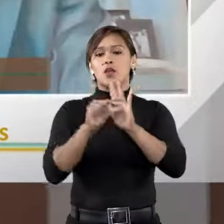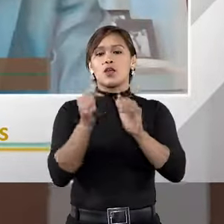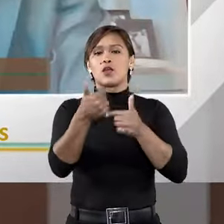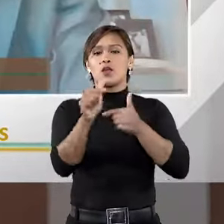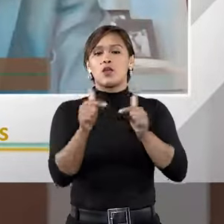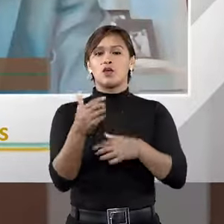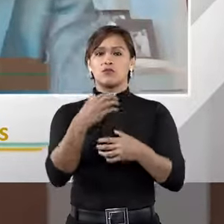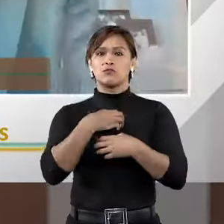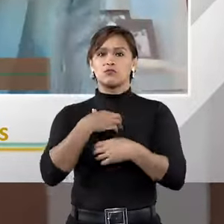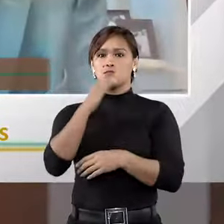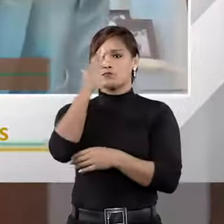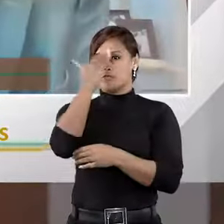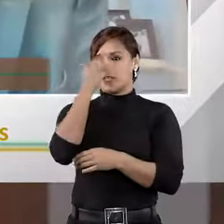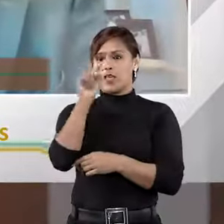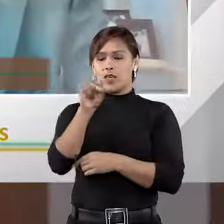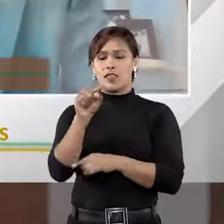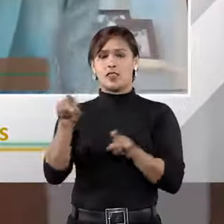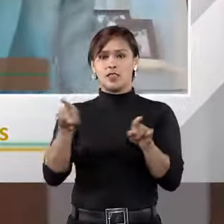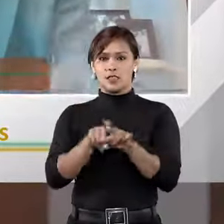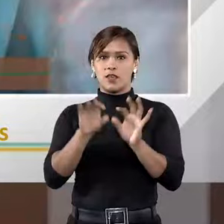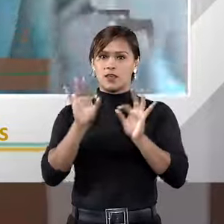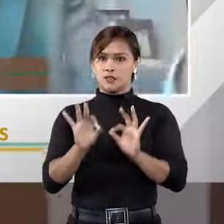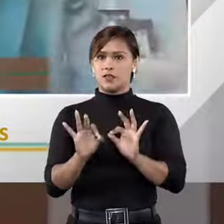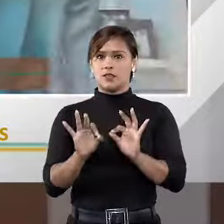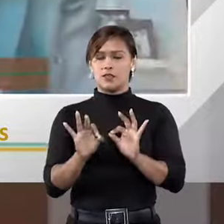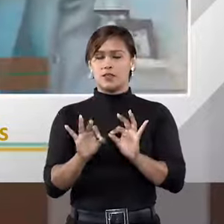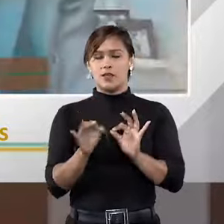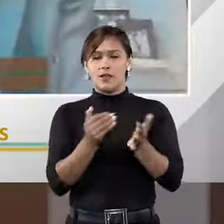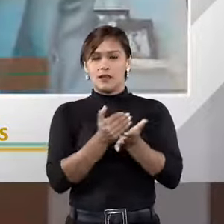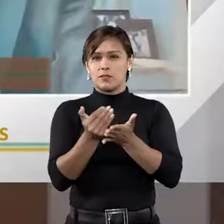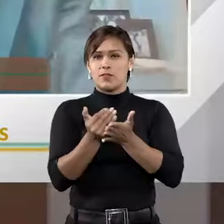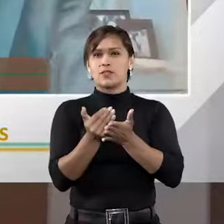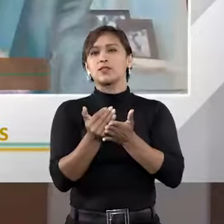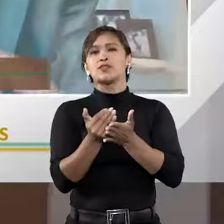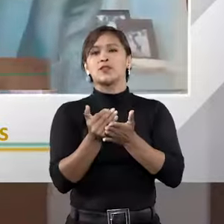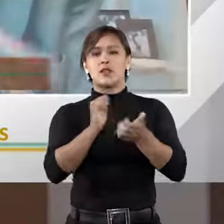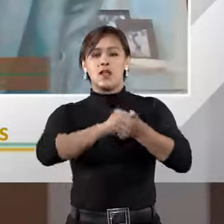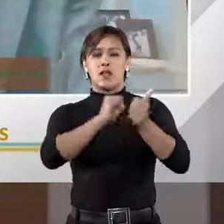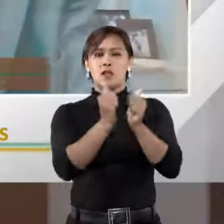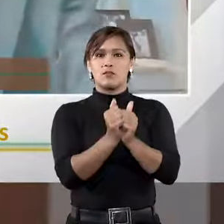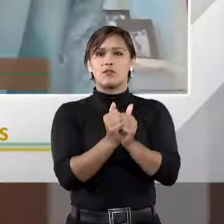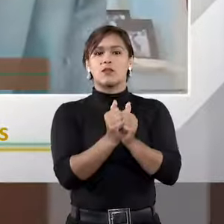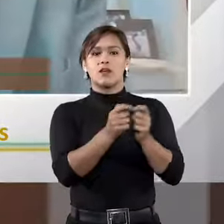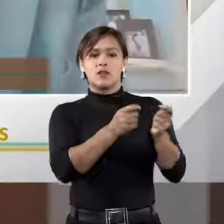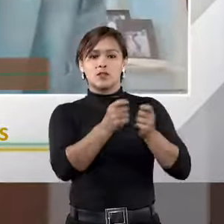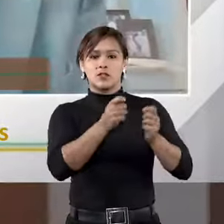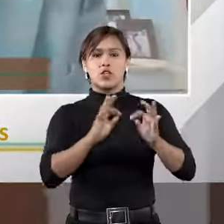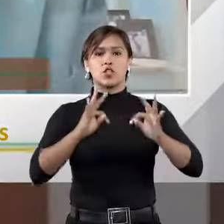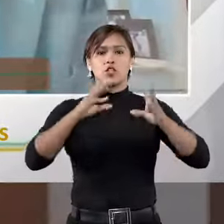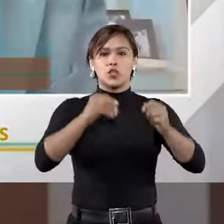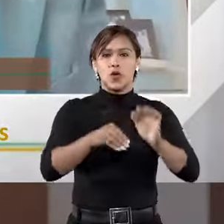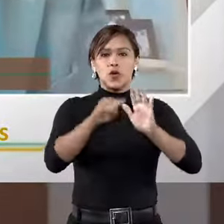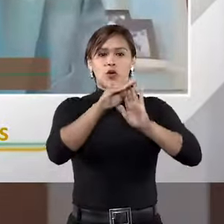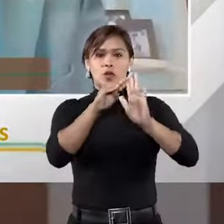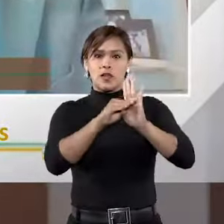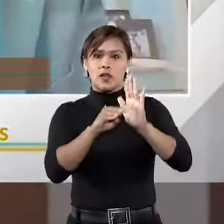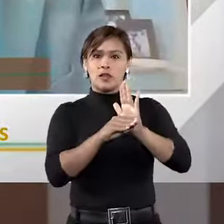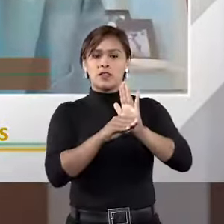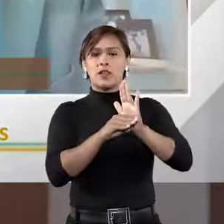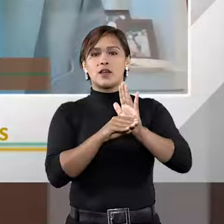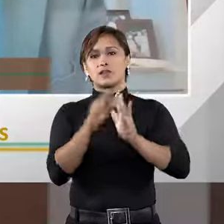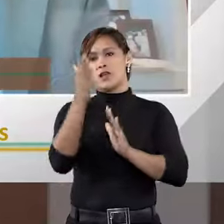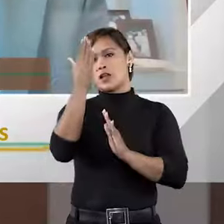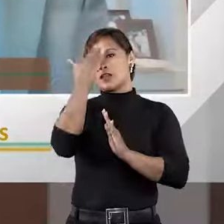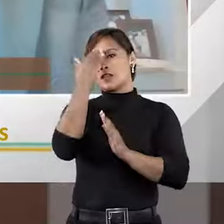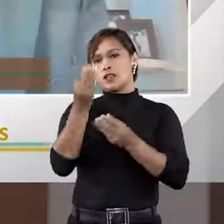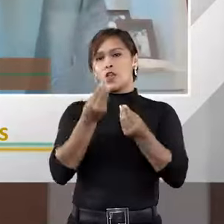outro sentido. E, nesse caso, a princípio, a convenção arbitral abrangeria tudo. Aquela cláusula de eleição de foro seria interpretada